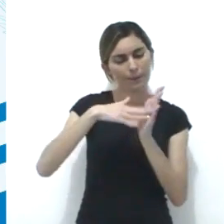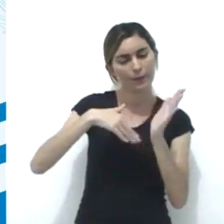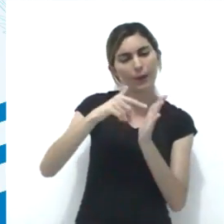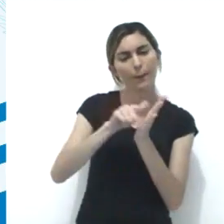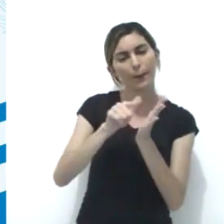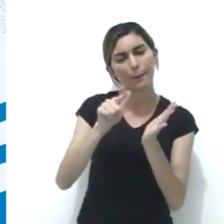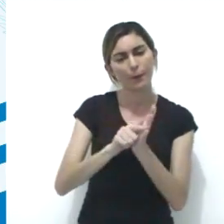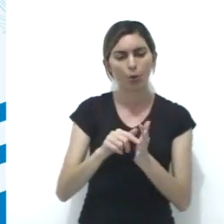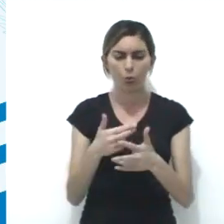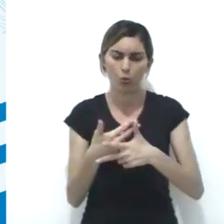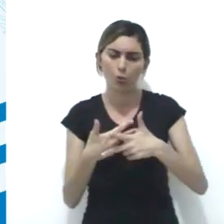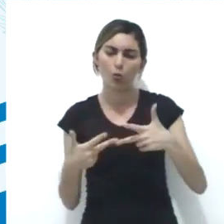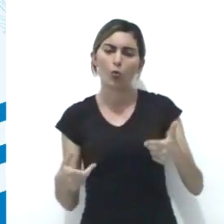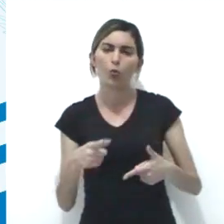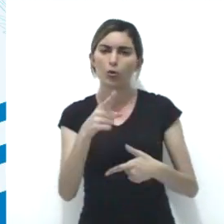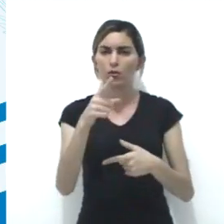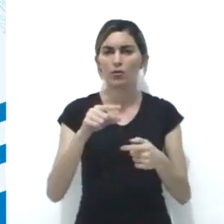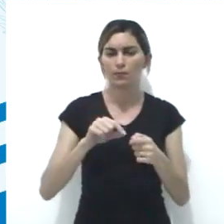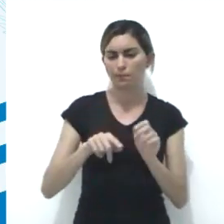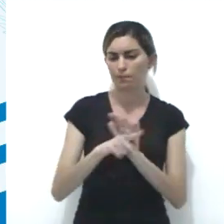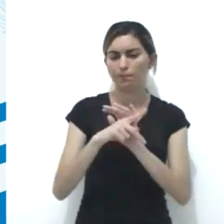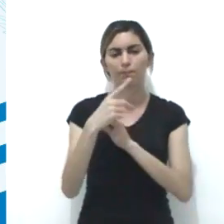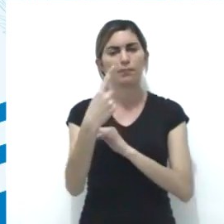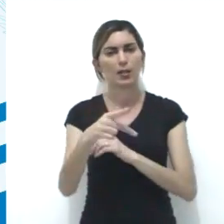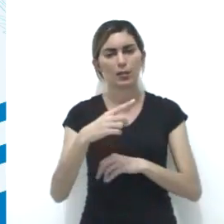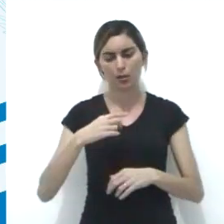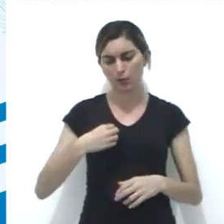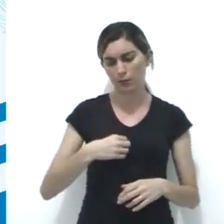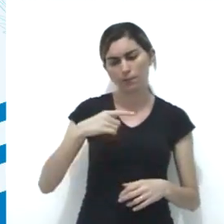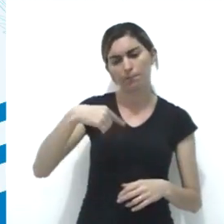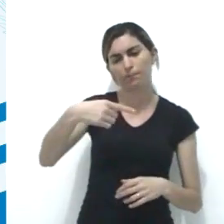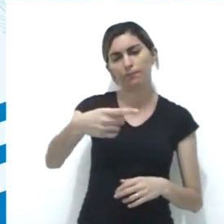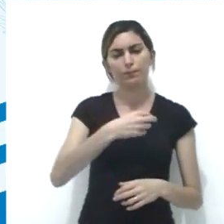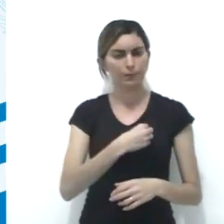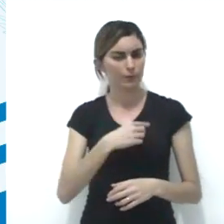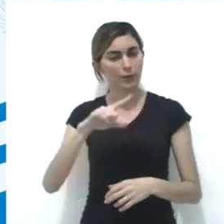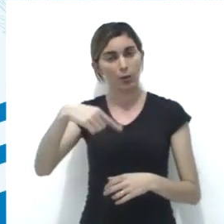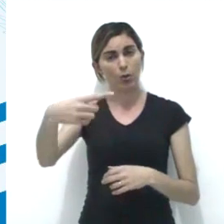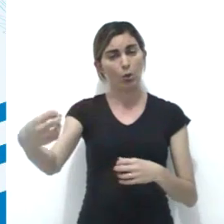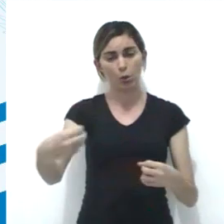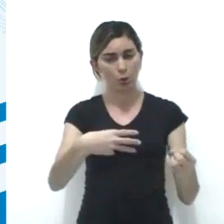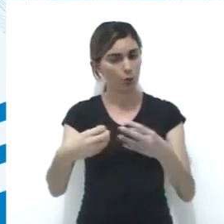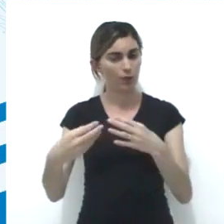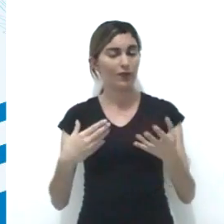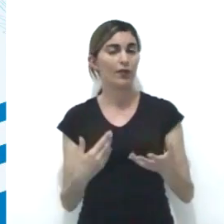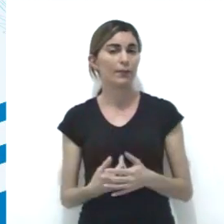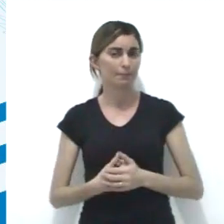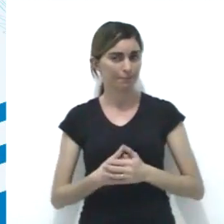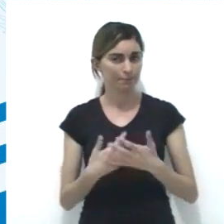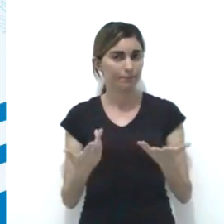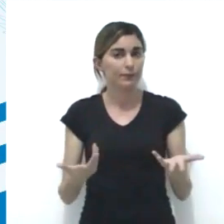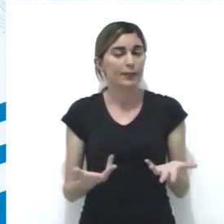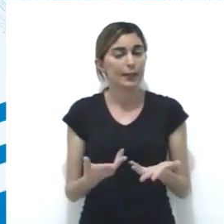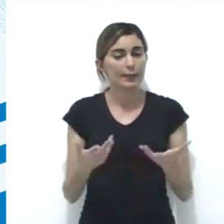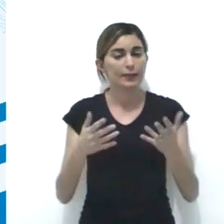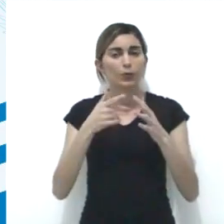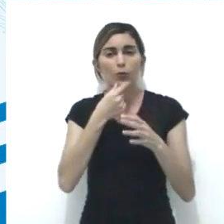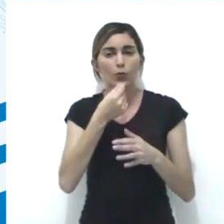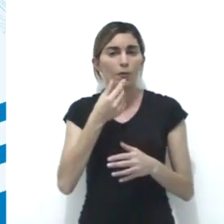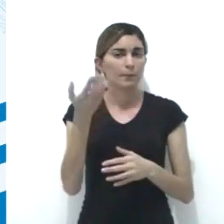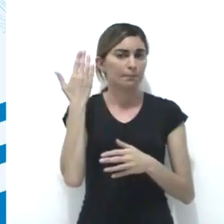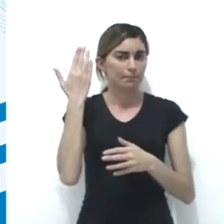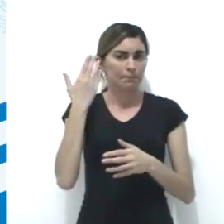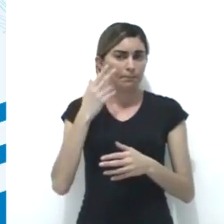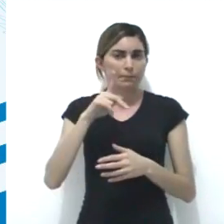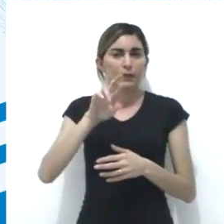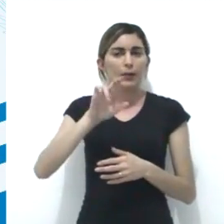nessa superfície de papel alguma coisa que está fazendo parte do seu dia a dia nesta nova rotina. Assim, como